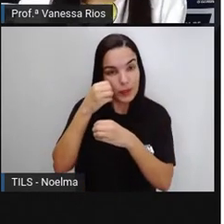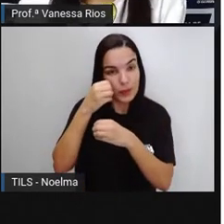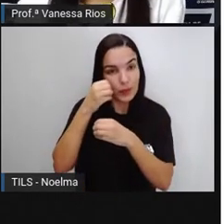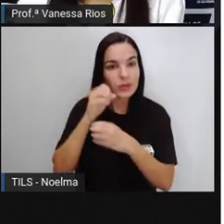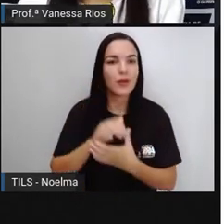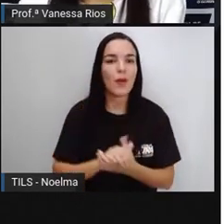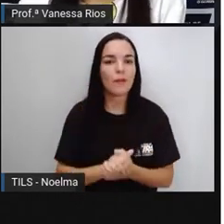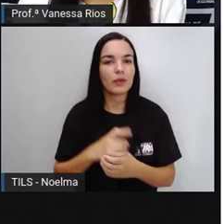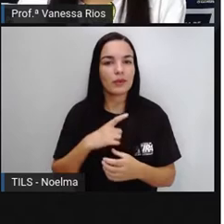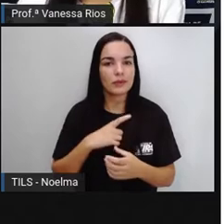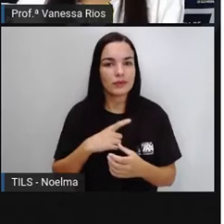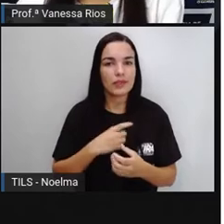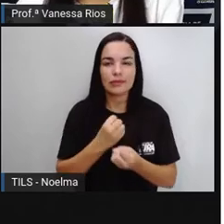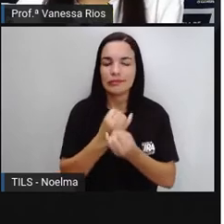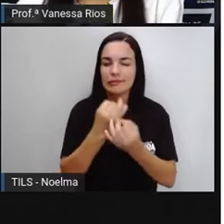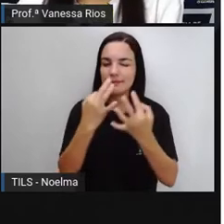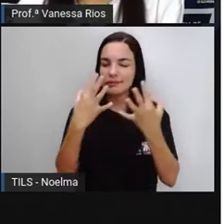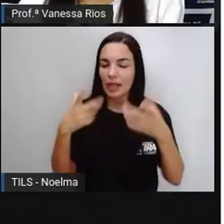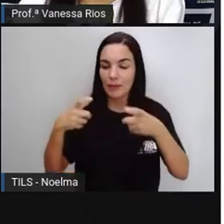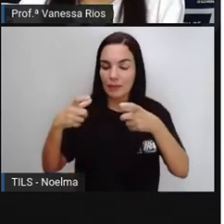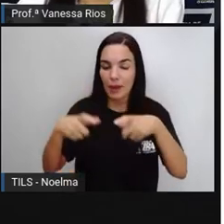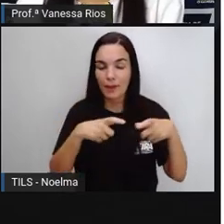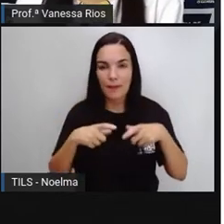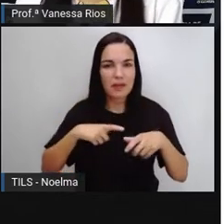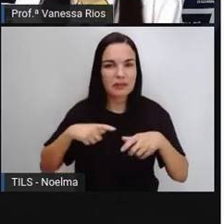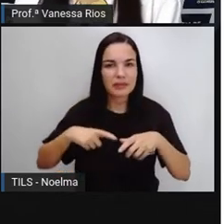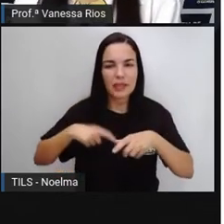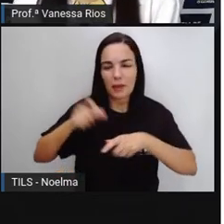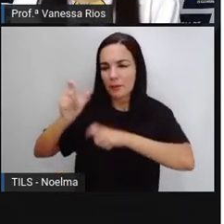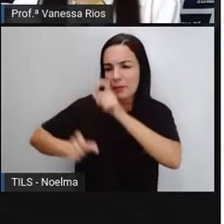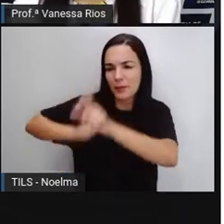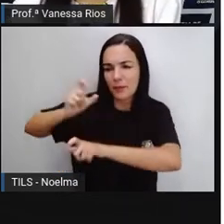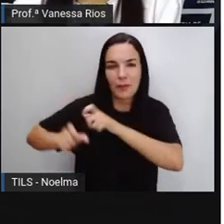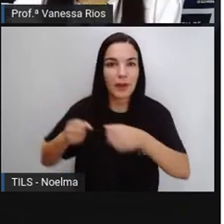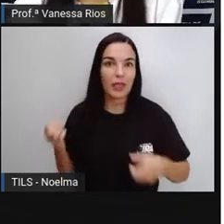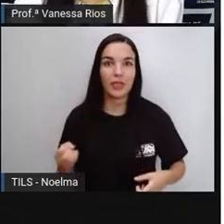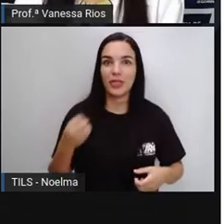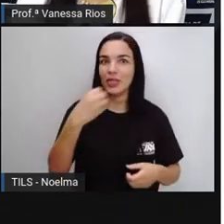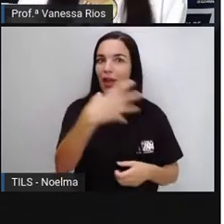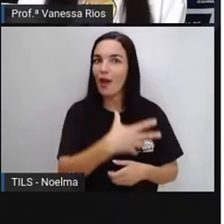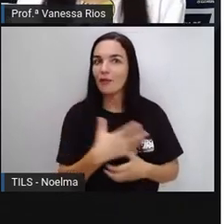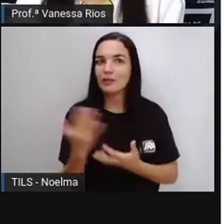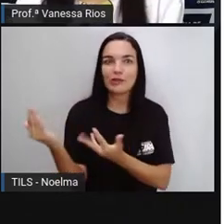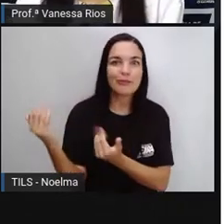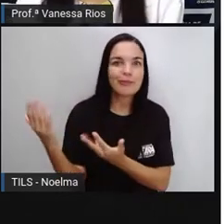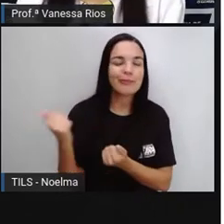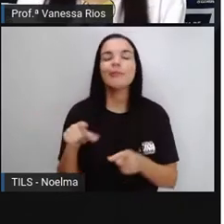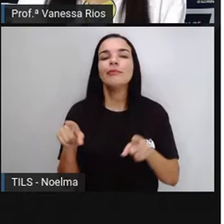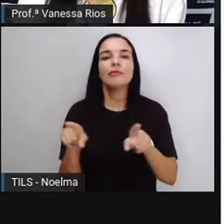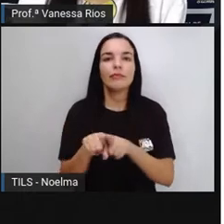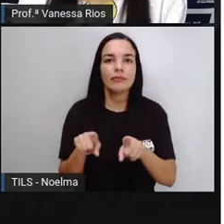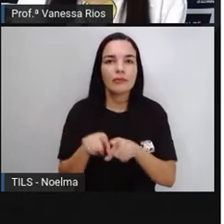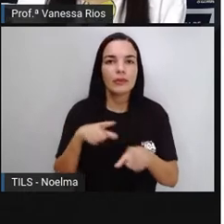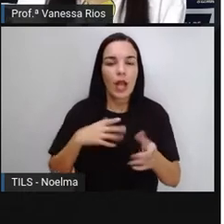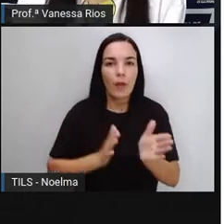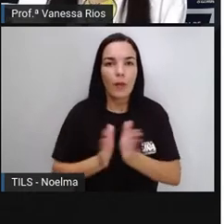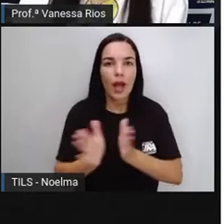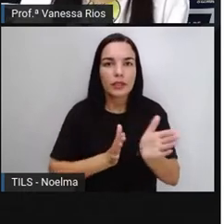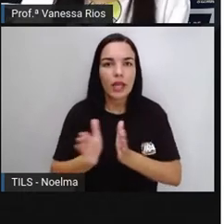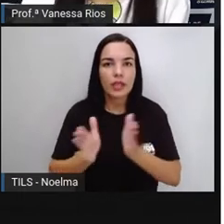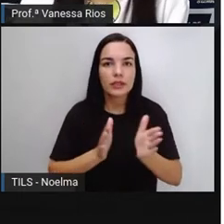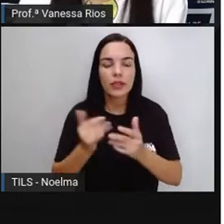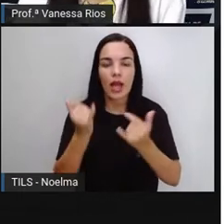que existem hoje aí em diversos modelos cada vez mais modernos, permitindo aí o acesso à